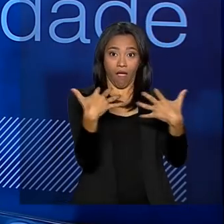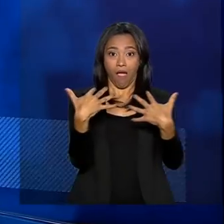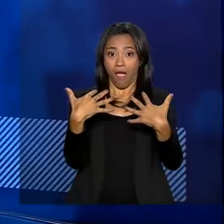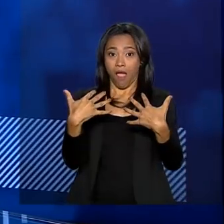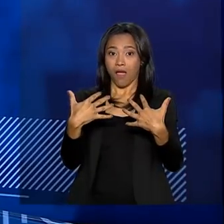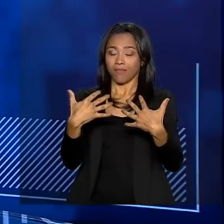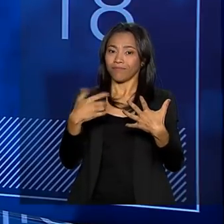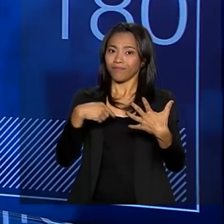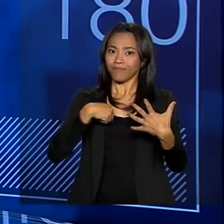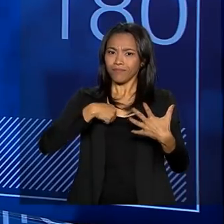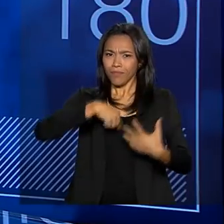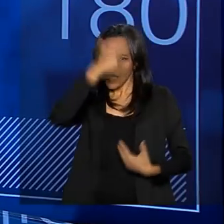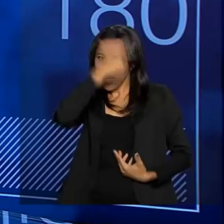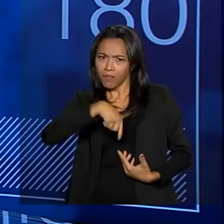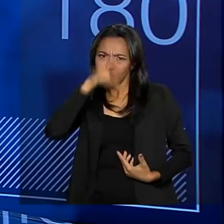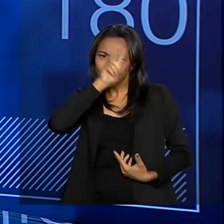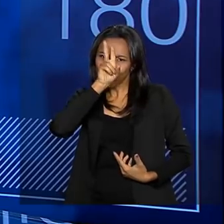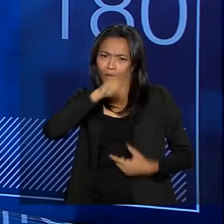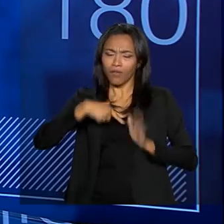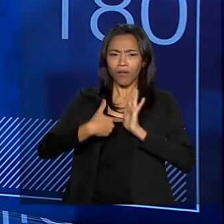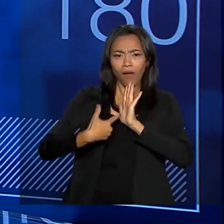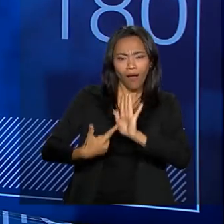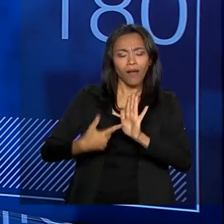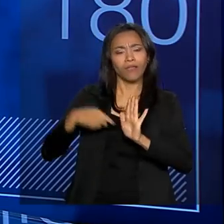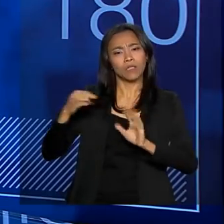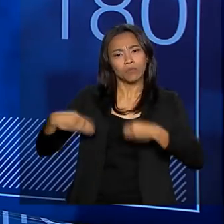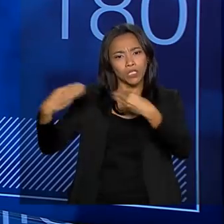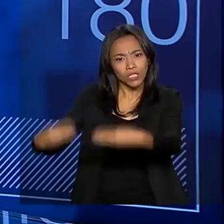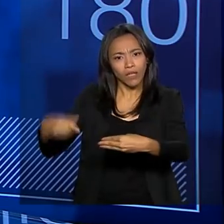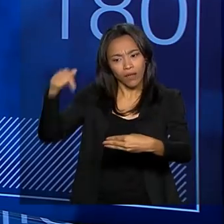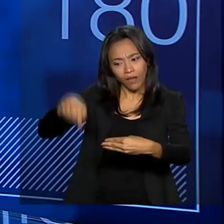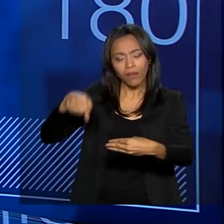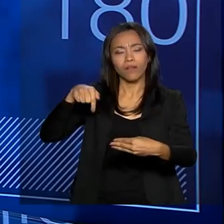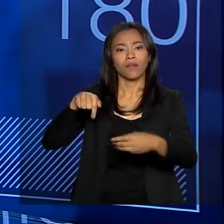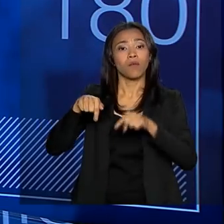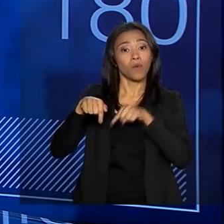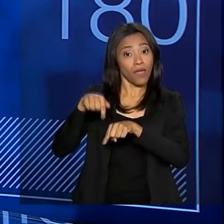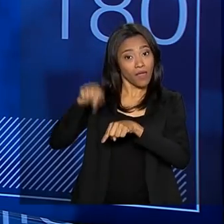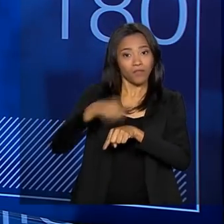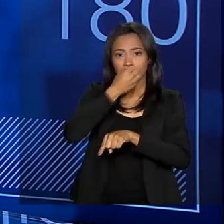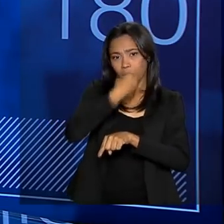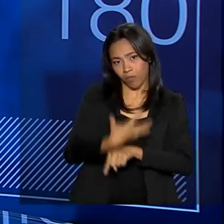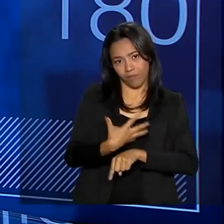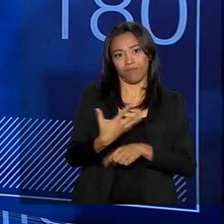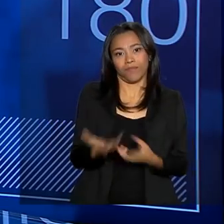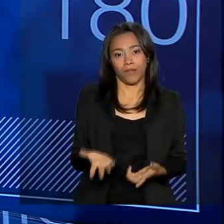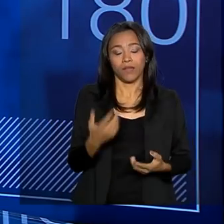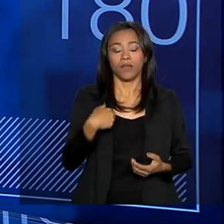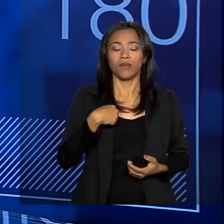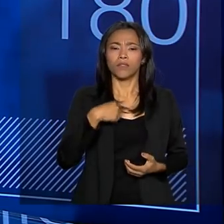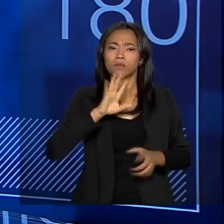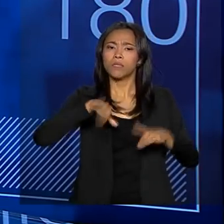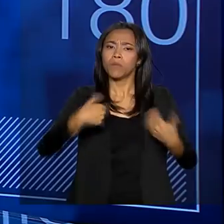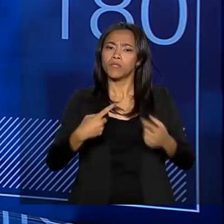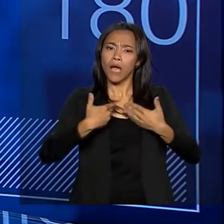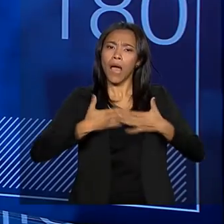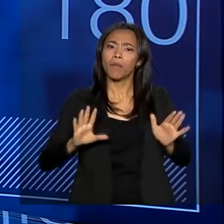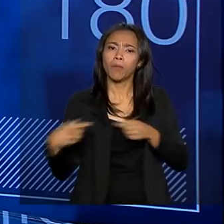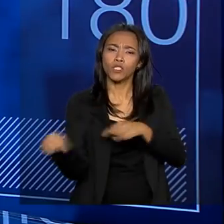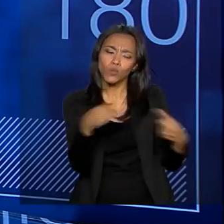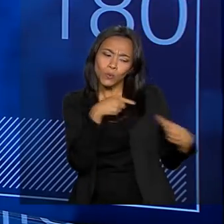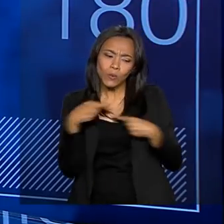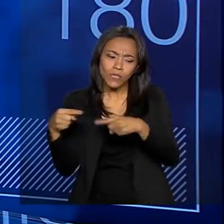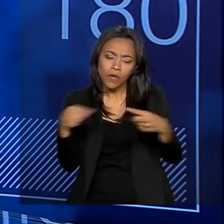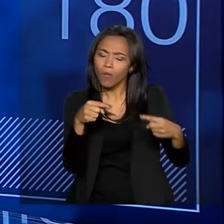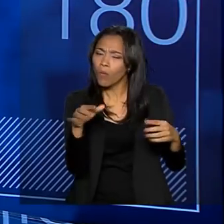trazendo a sua história para o ministério, porque esse ministério foi muito bom. E aí a gente fez uma discussão legal com isso.